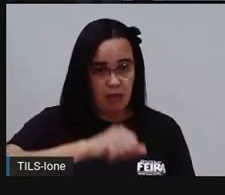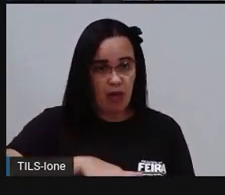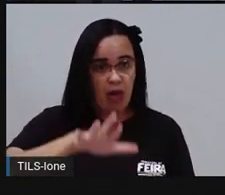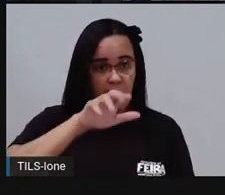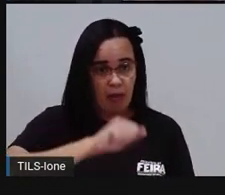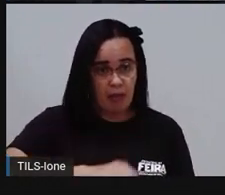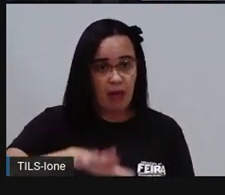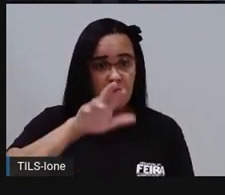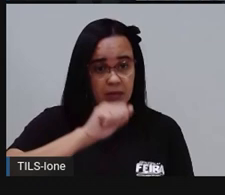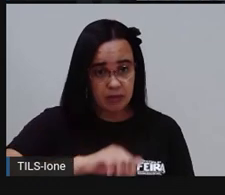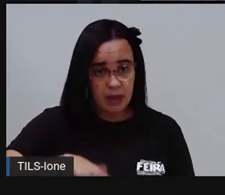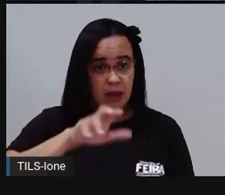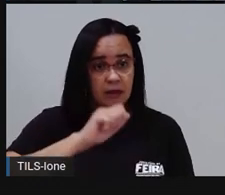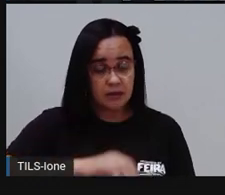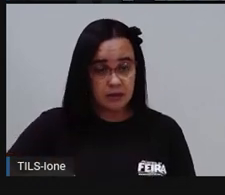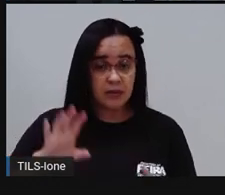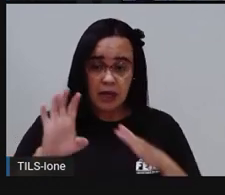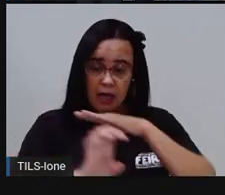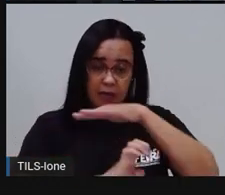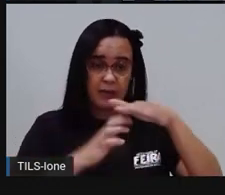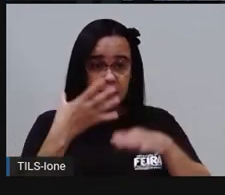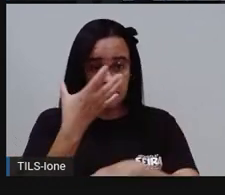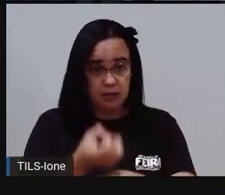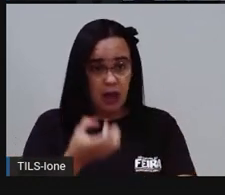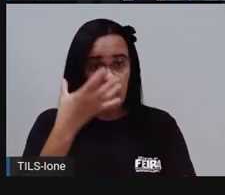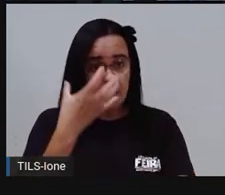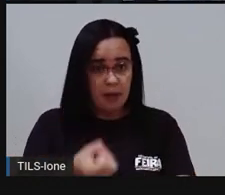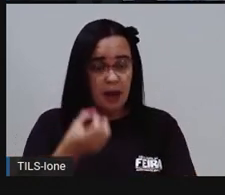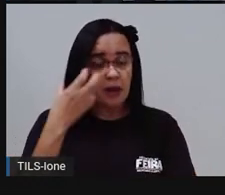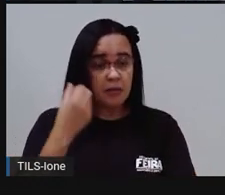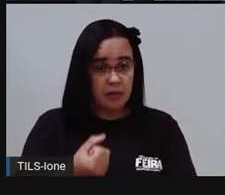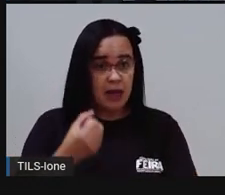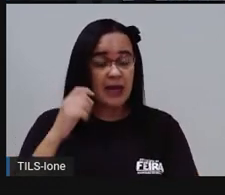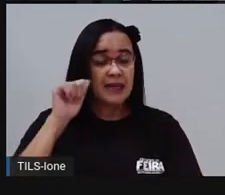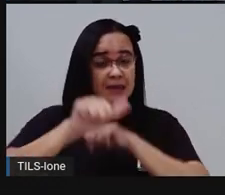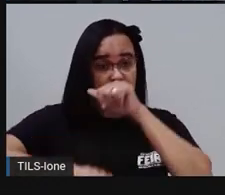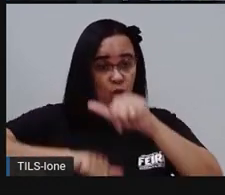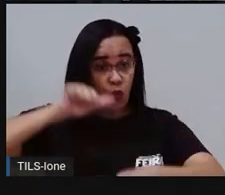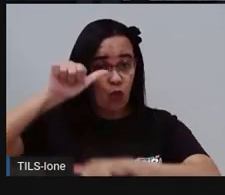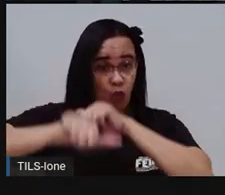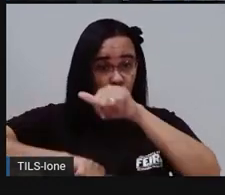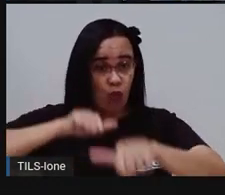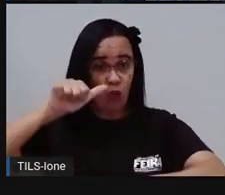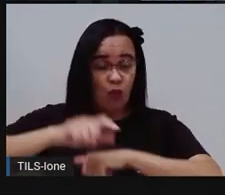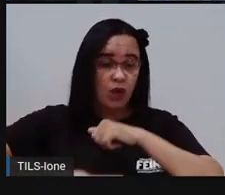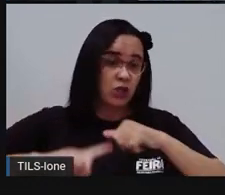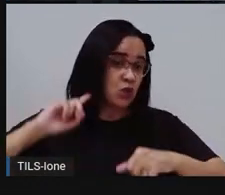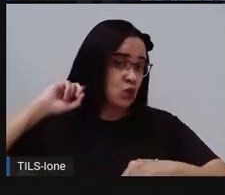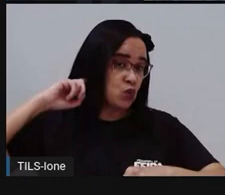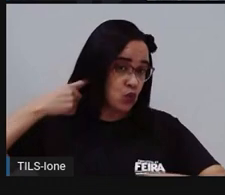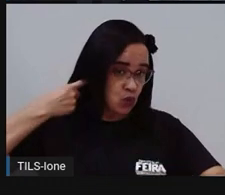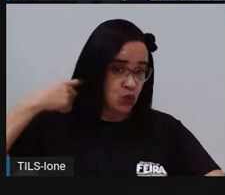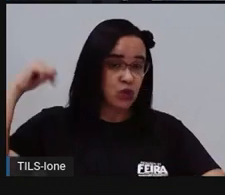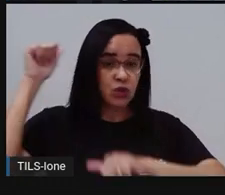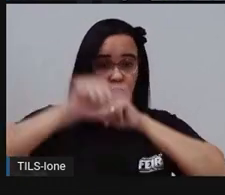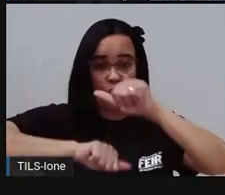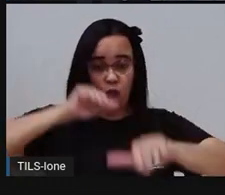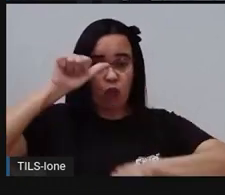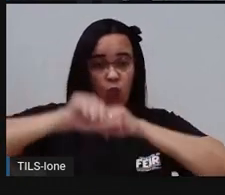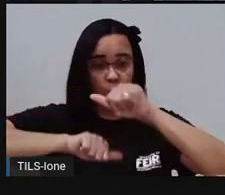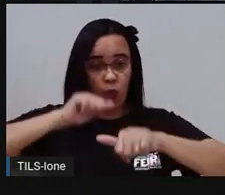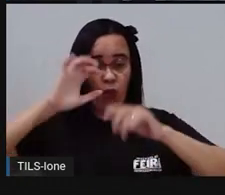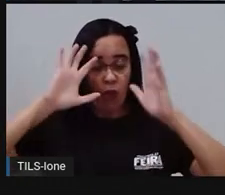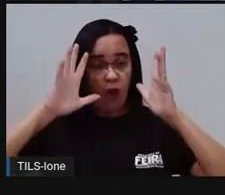empresa, ela capta essa água e ele vai tratar essa água suja lá no centro de tratamento da água, né?